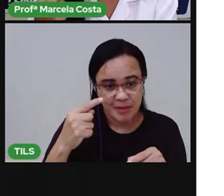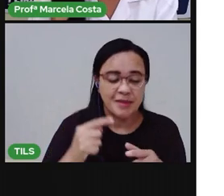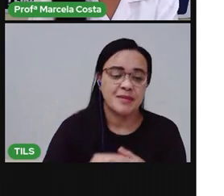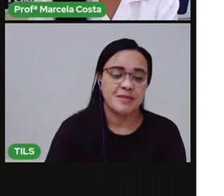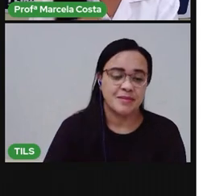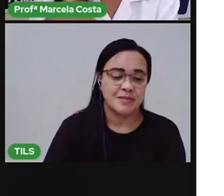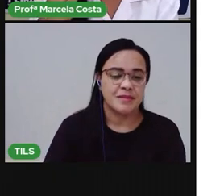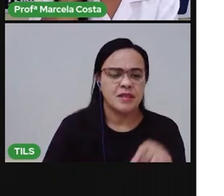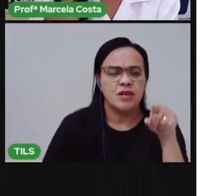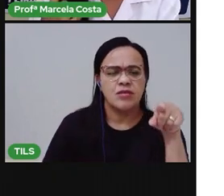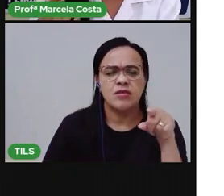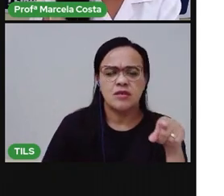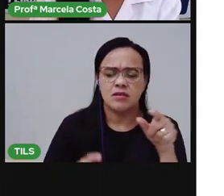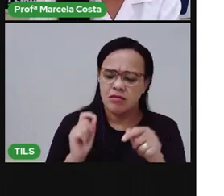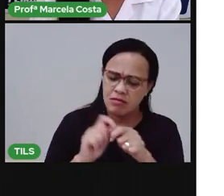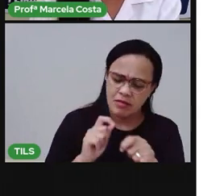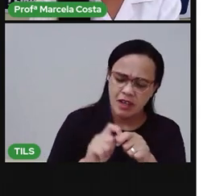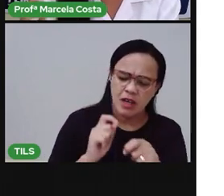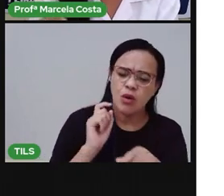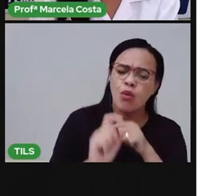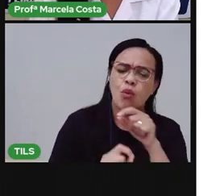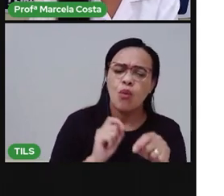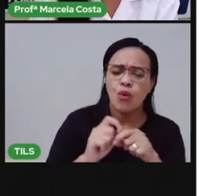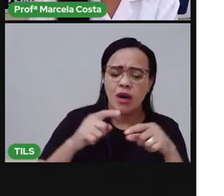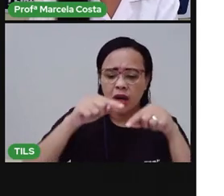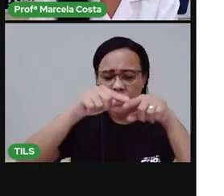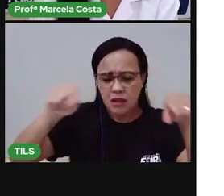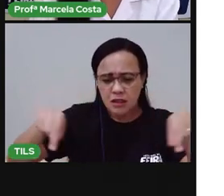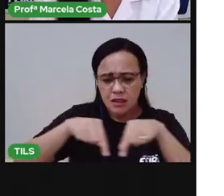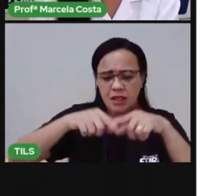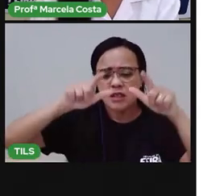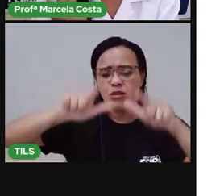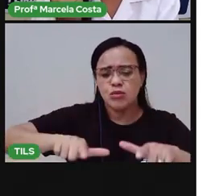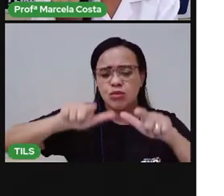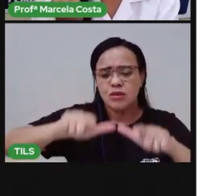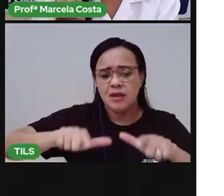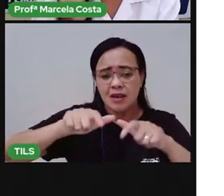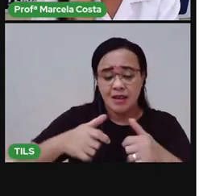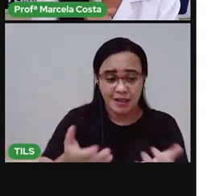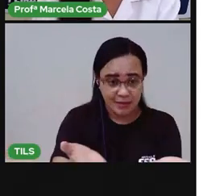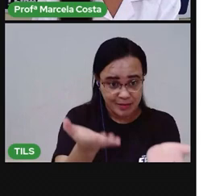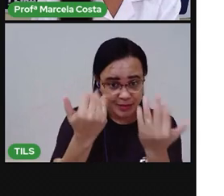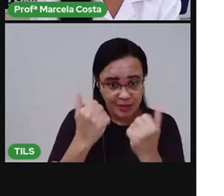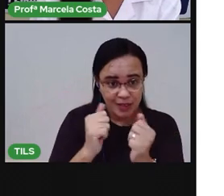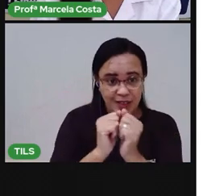o que é que você faz, que ação você realiza nesse ambiente. Vamos lá?